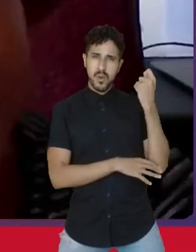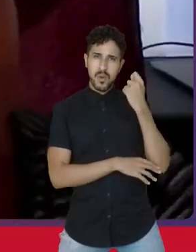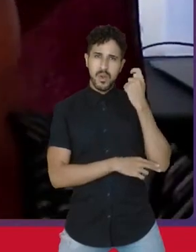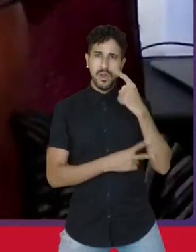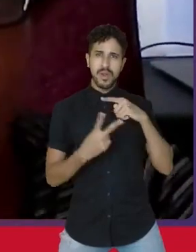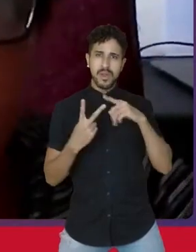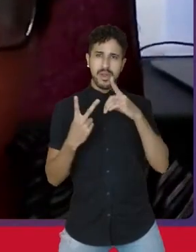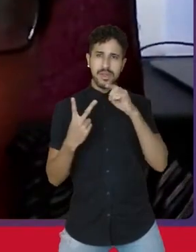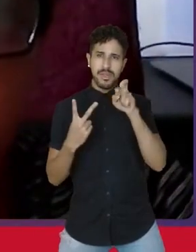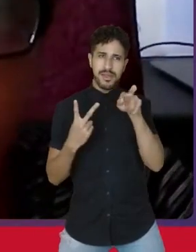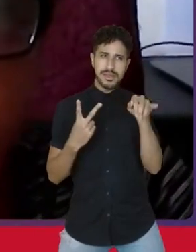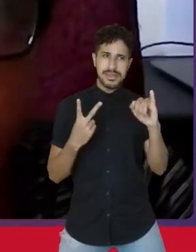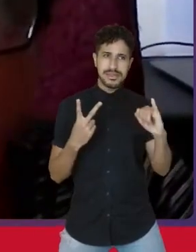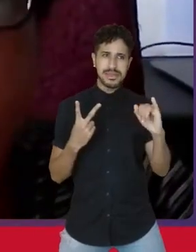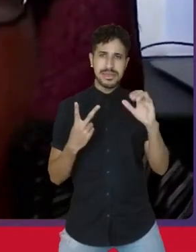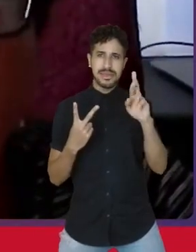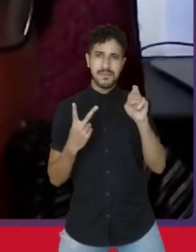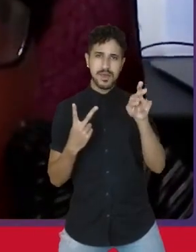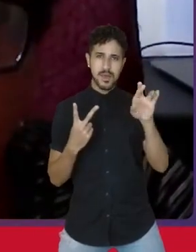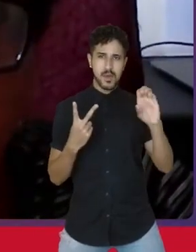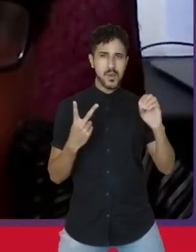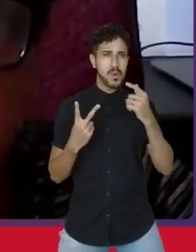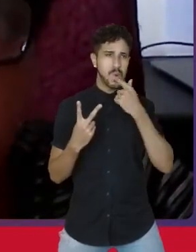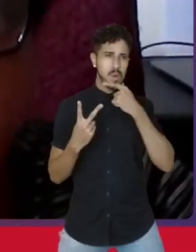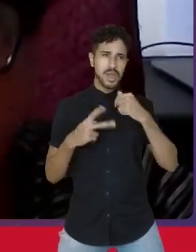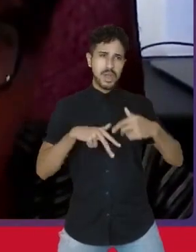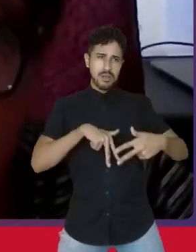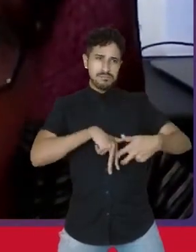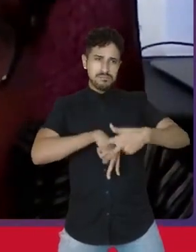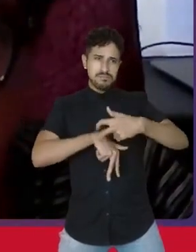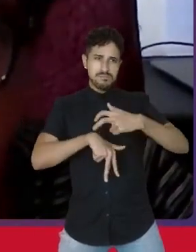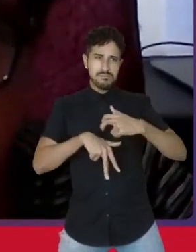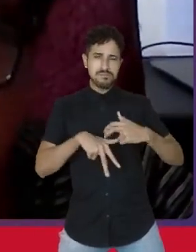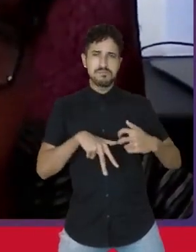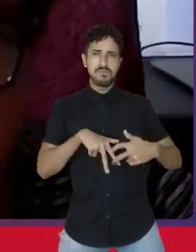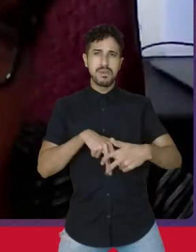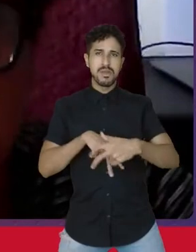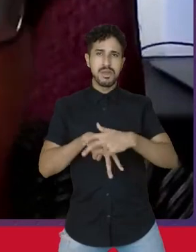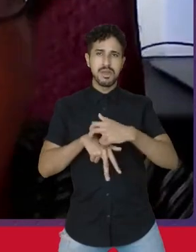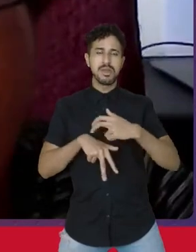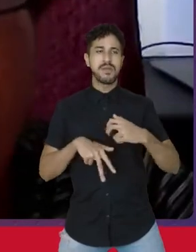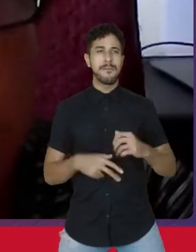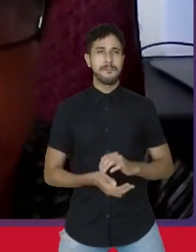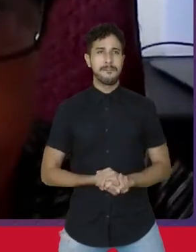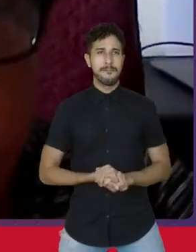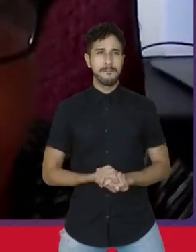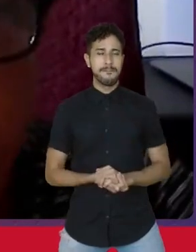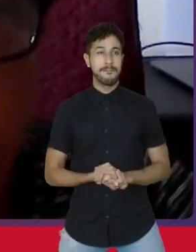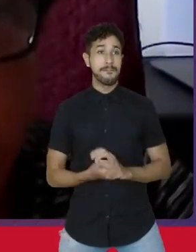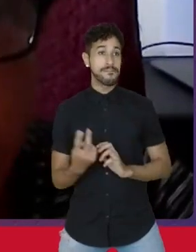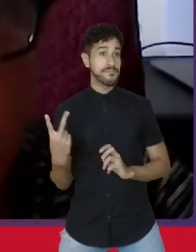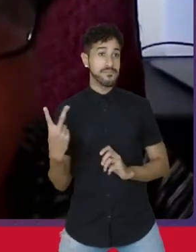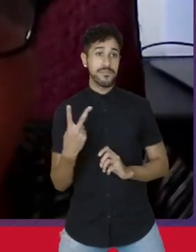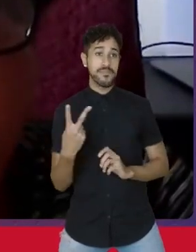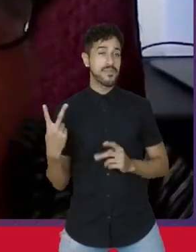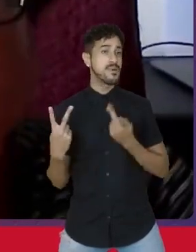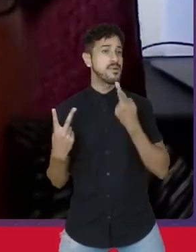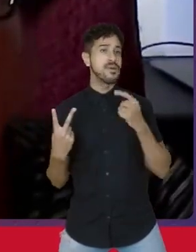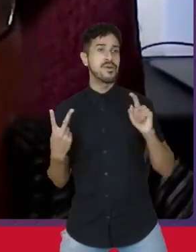Darcy Ribeiro, um antropólogo indigenista. Ambos,